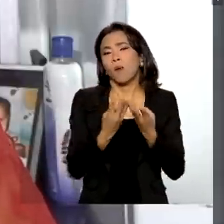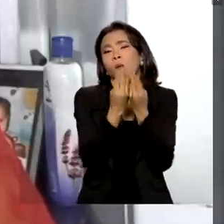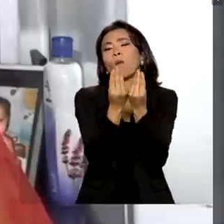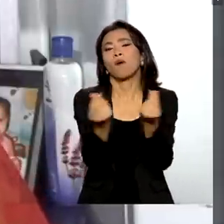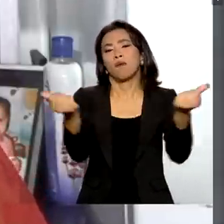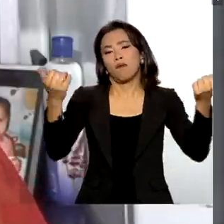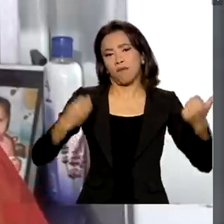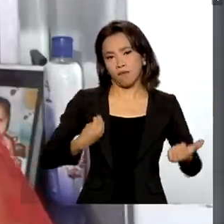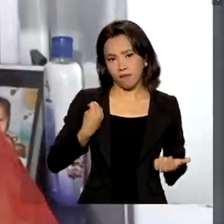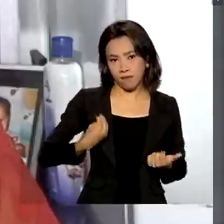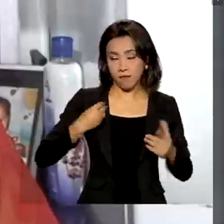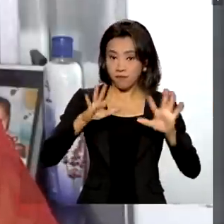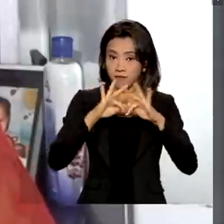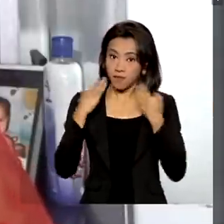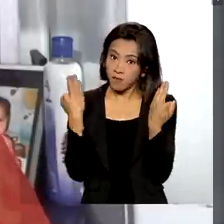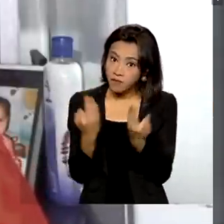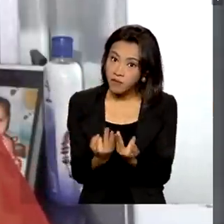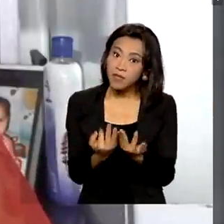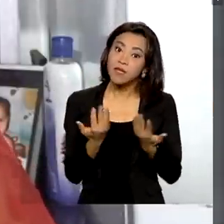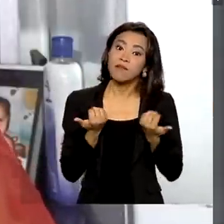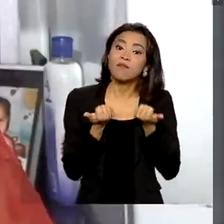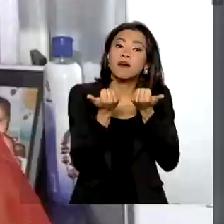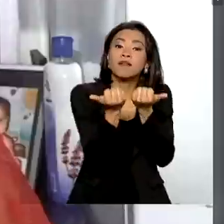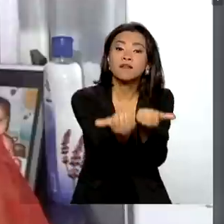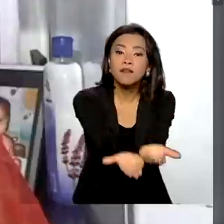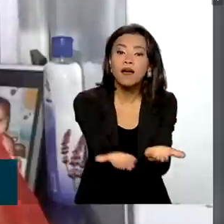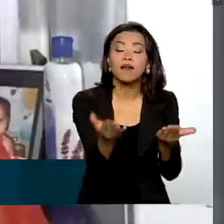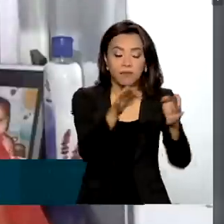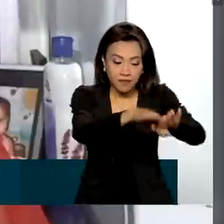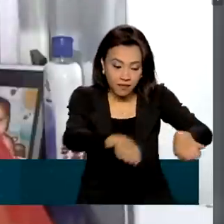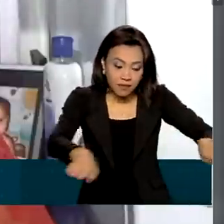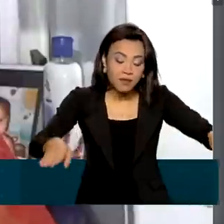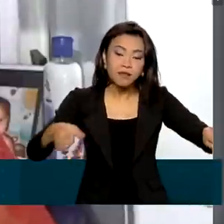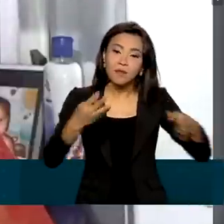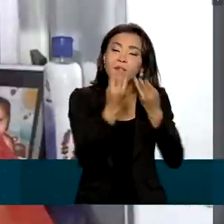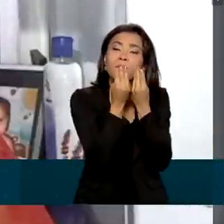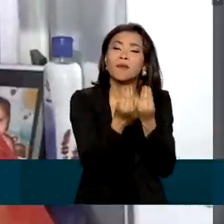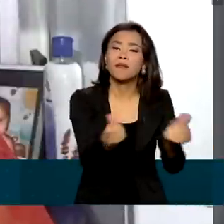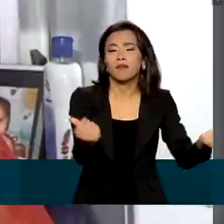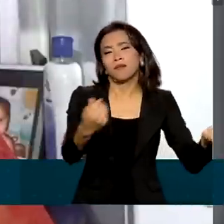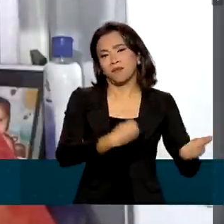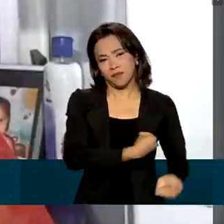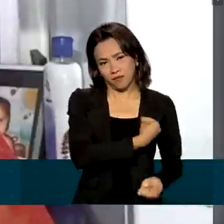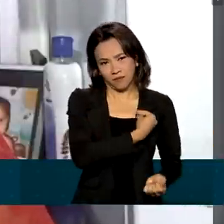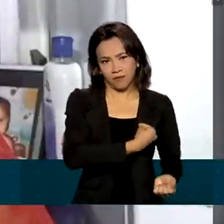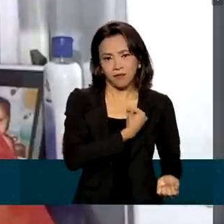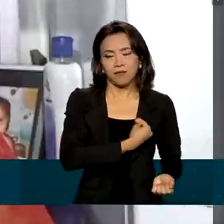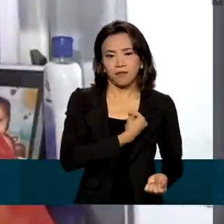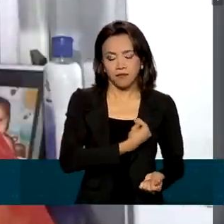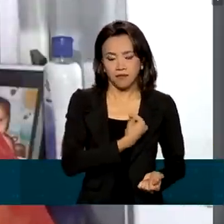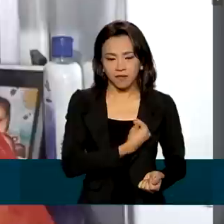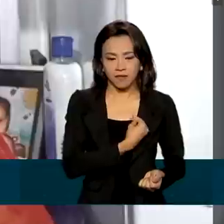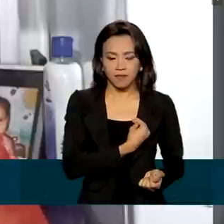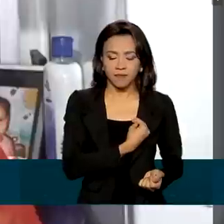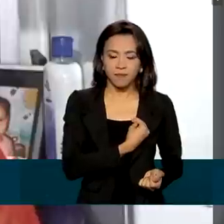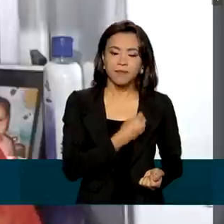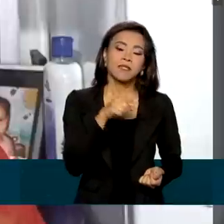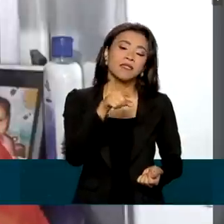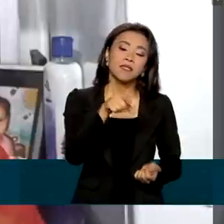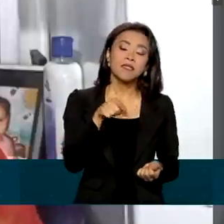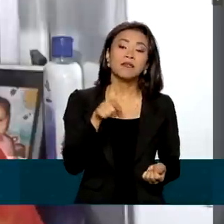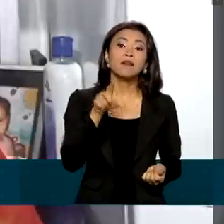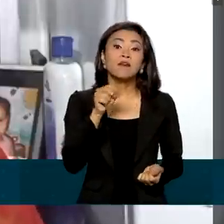vida para a família, vai dar uma qualidade de vida para as crianças. E assim falando, no